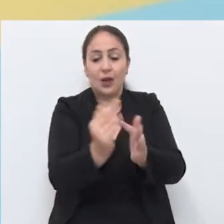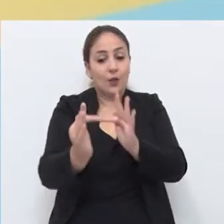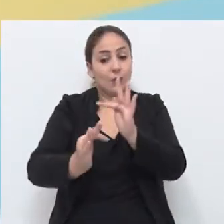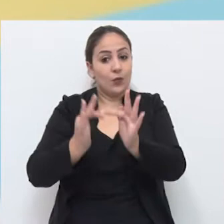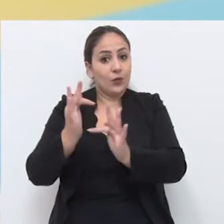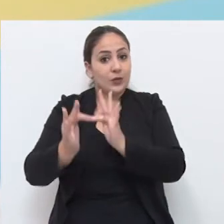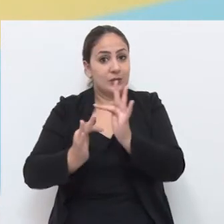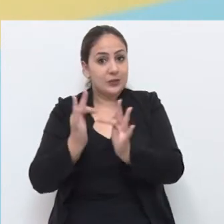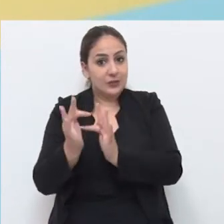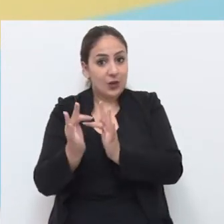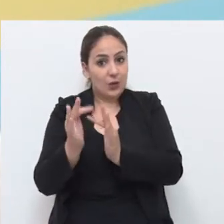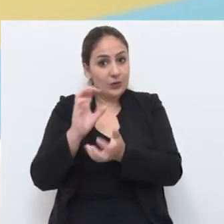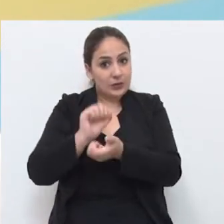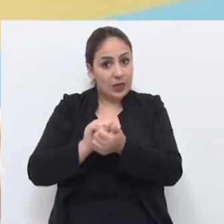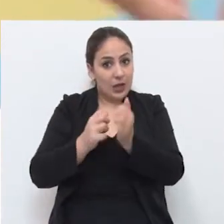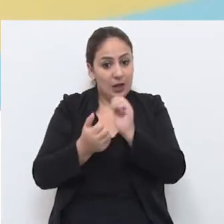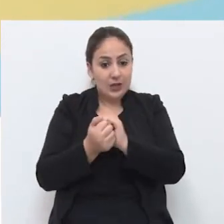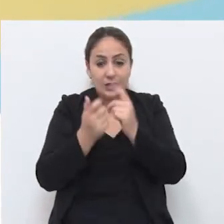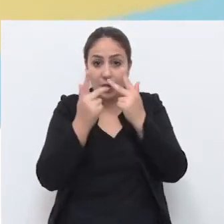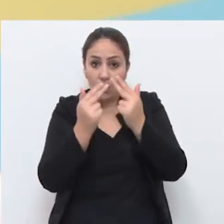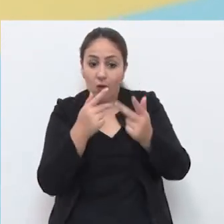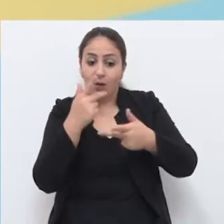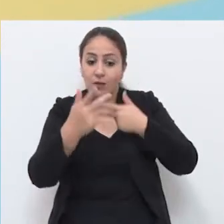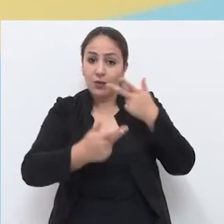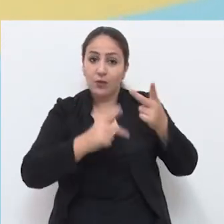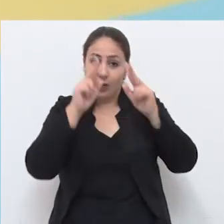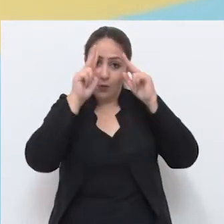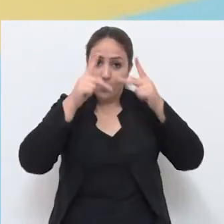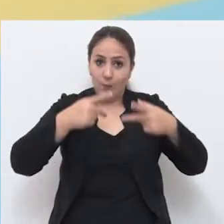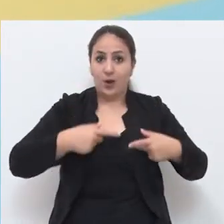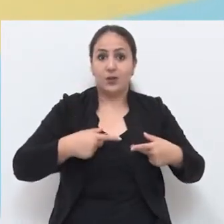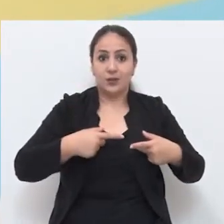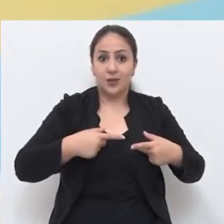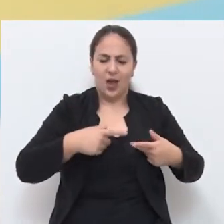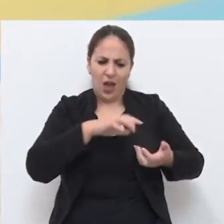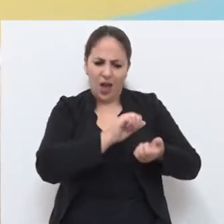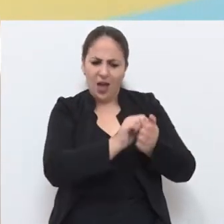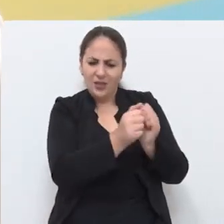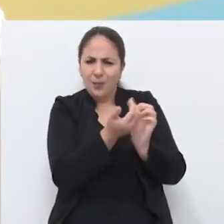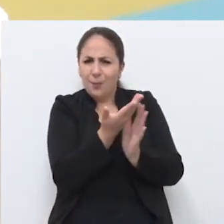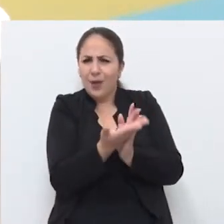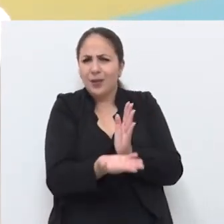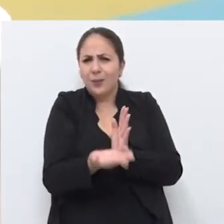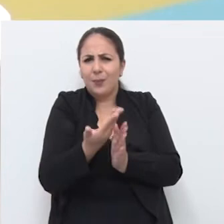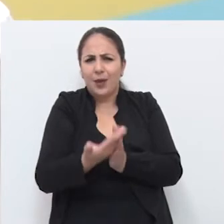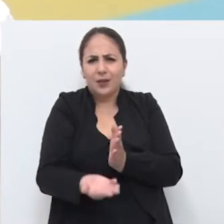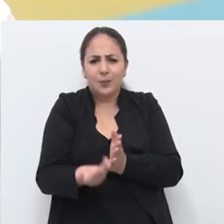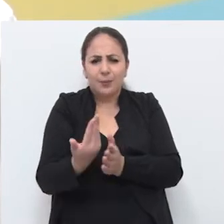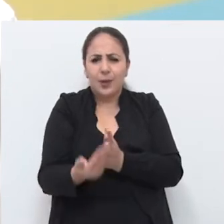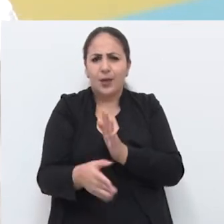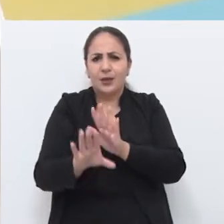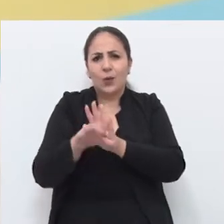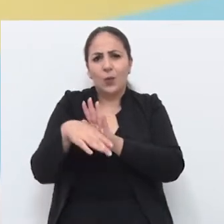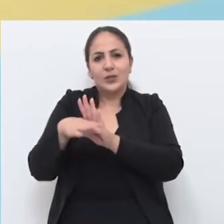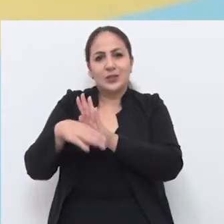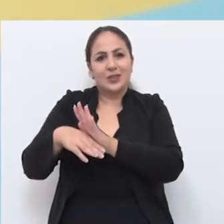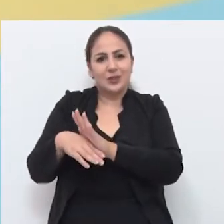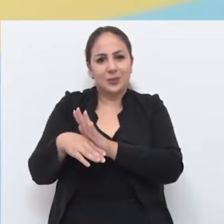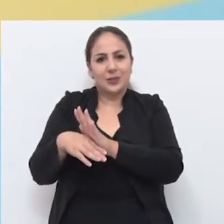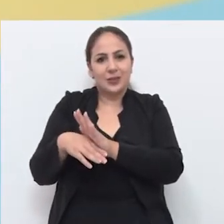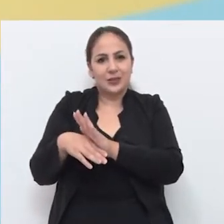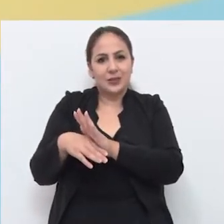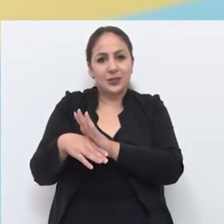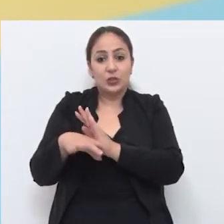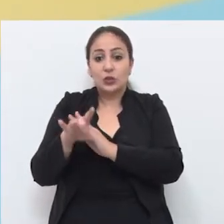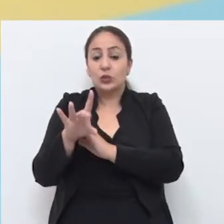A função da arte é encantamento e depoimento humano. Muito da arte se perde dentro desse conceito de